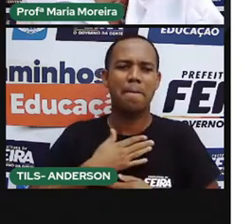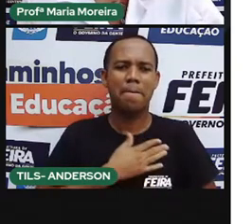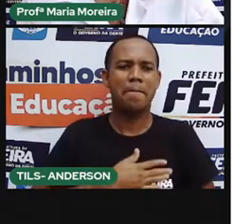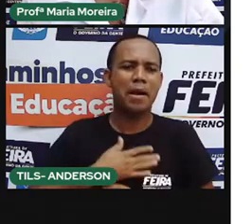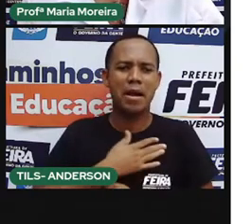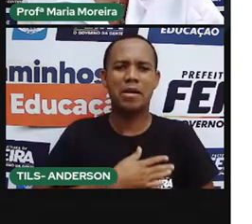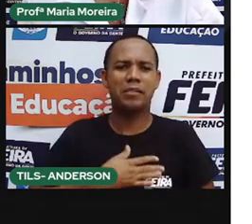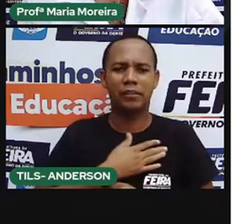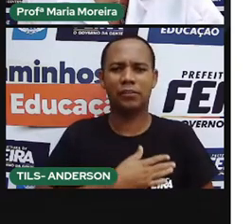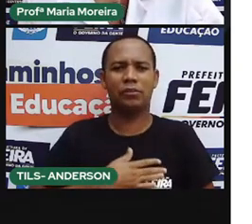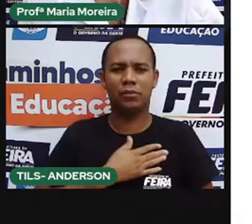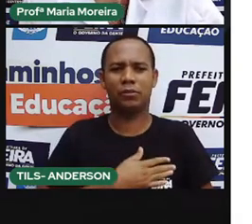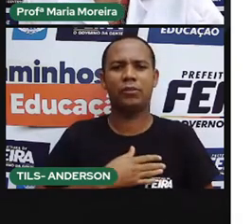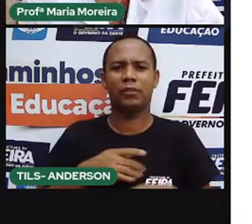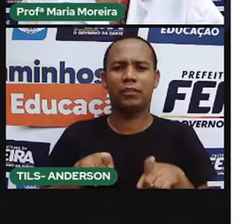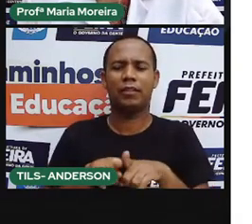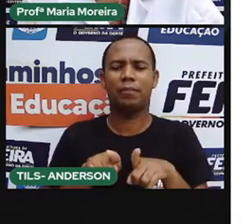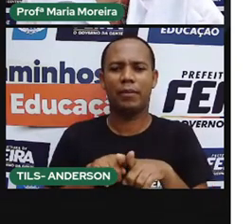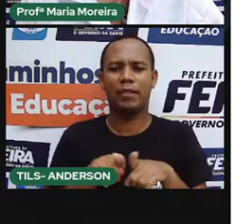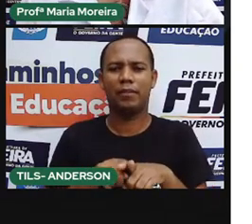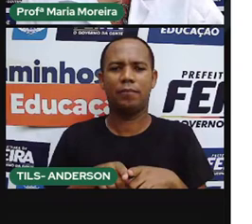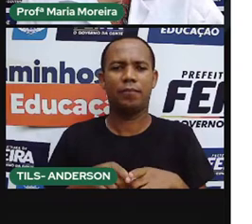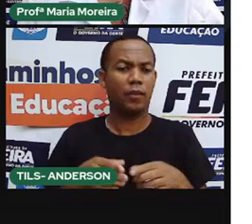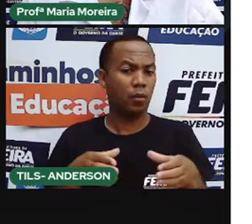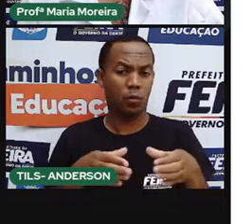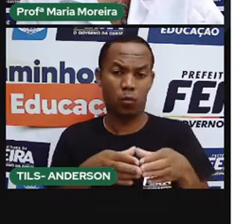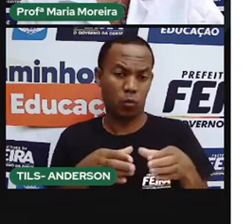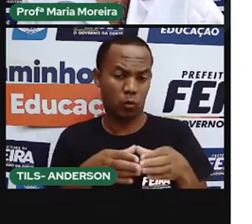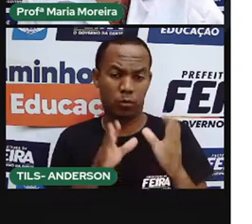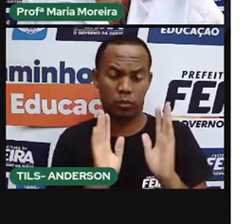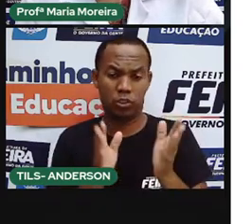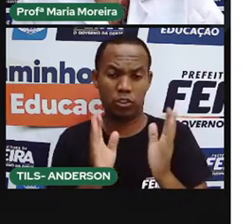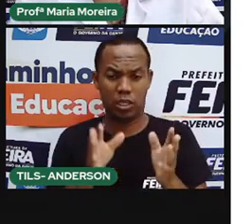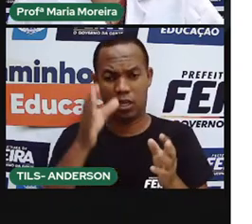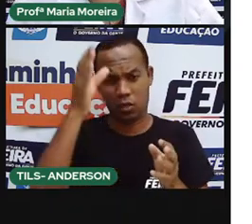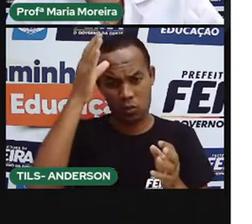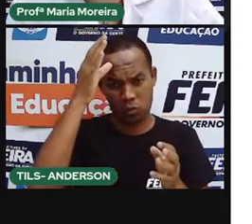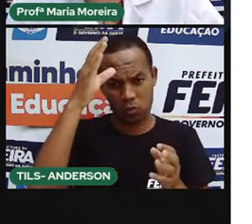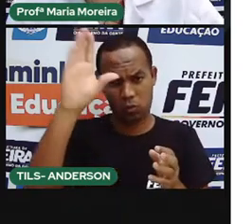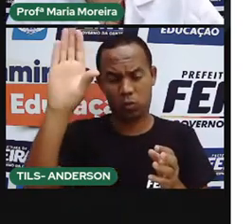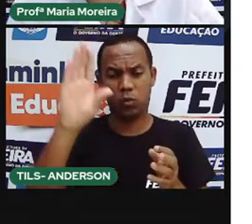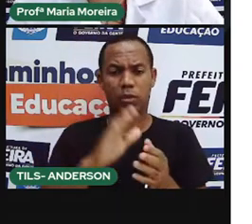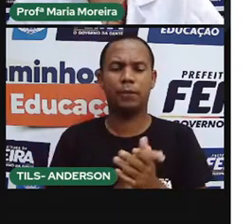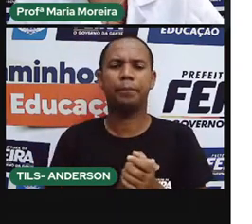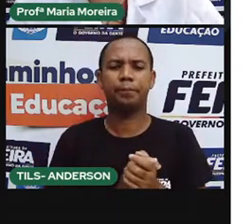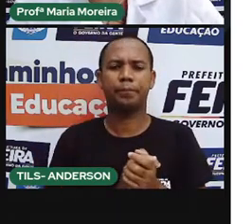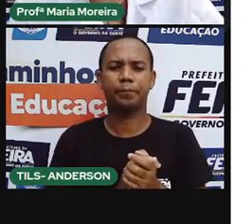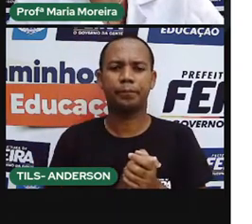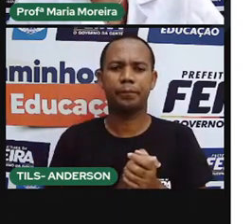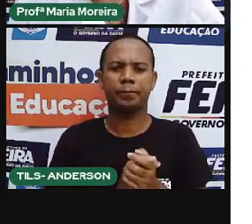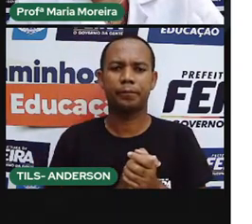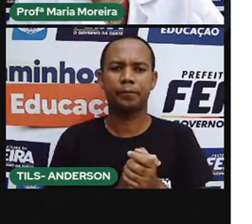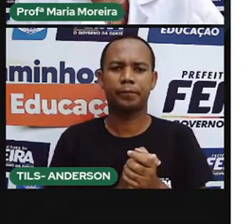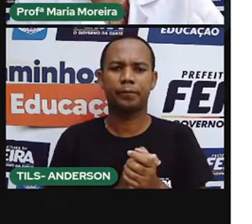característica indígena, é uma herança que a gente adquiriu dos povos indígenas, certo?